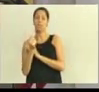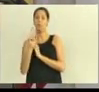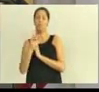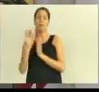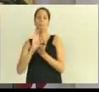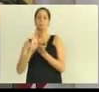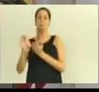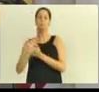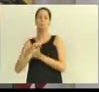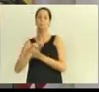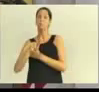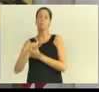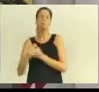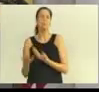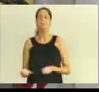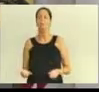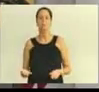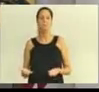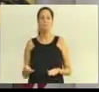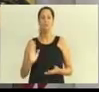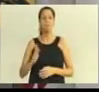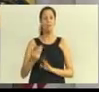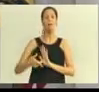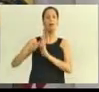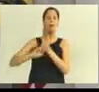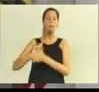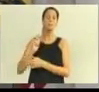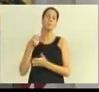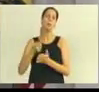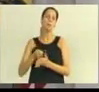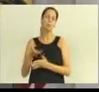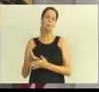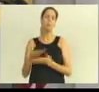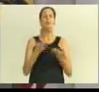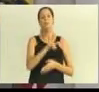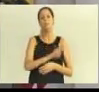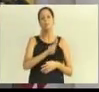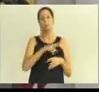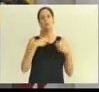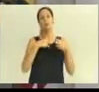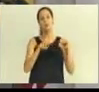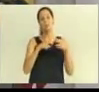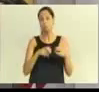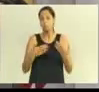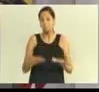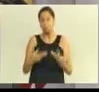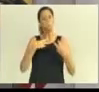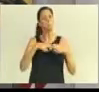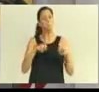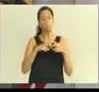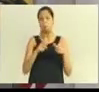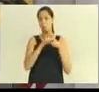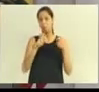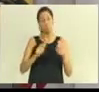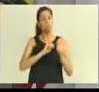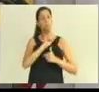valores pagos foram pagos por SIGA, utilizando agora os ônibus da Piracicabana. Ou seja, a frota continua, na sua maioridade,